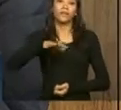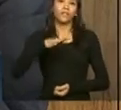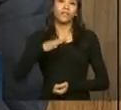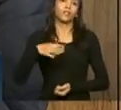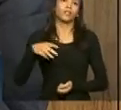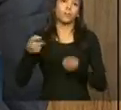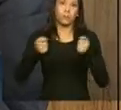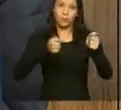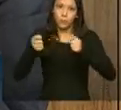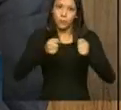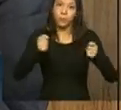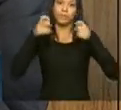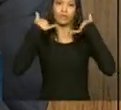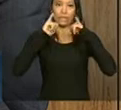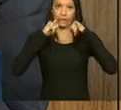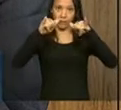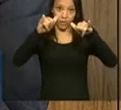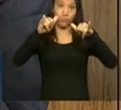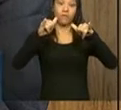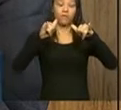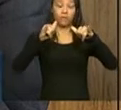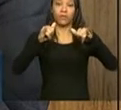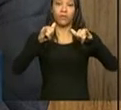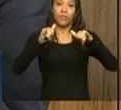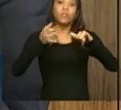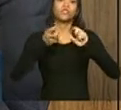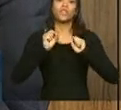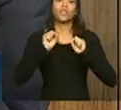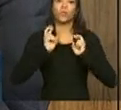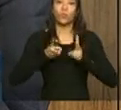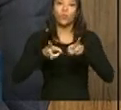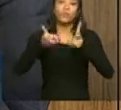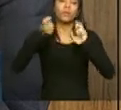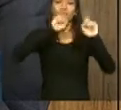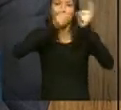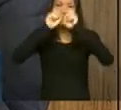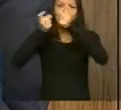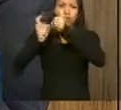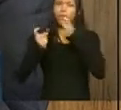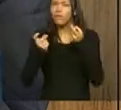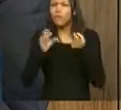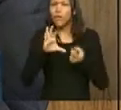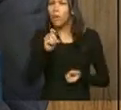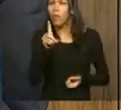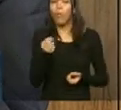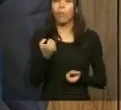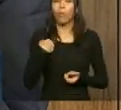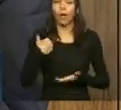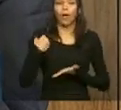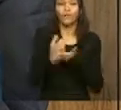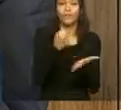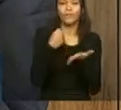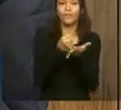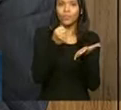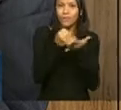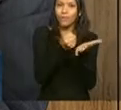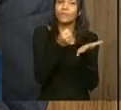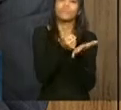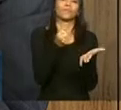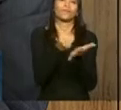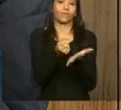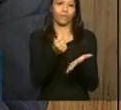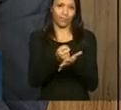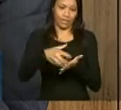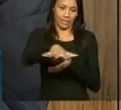então, a ideia que haveria é a ideia de continuar discutindo como cooperar e melhorar a